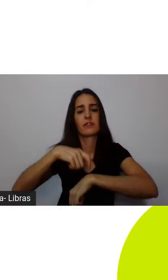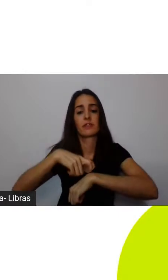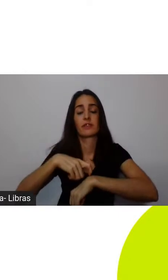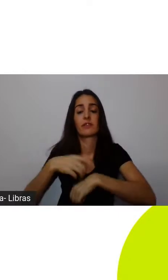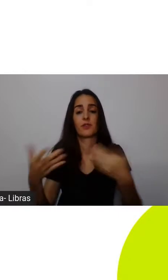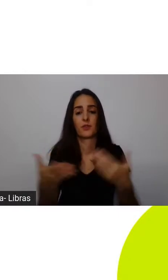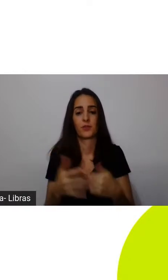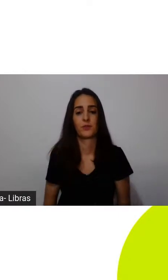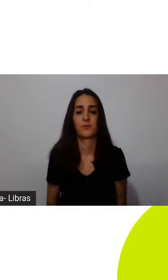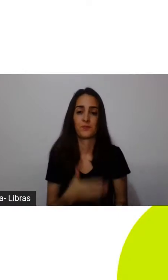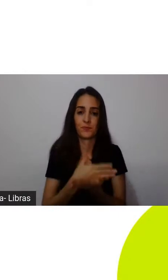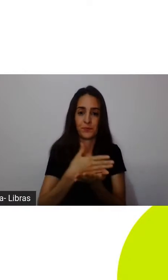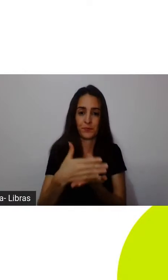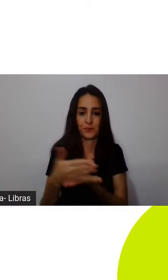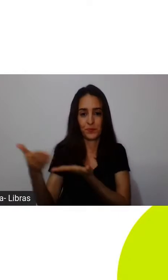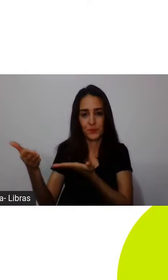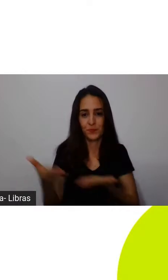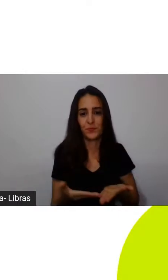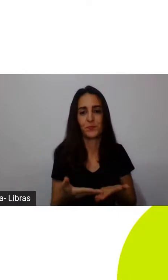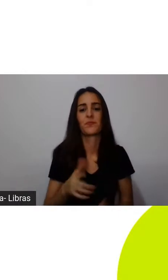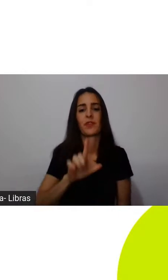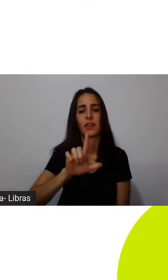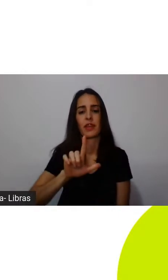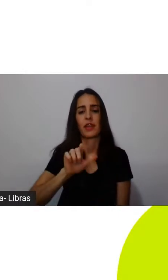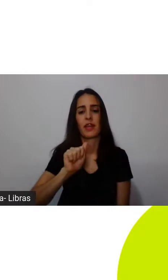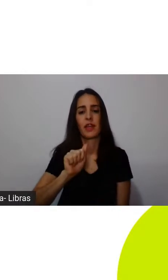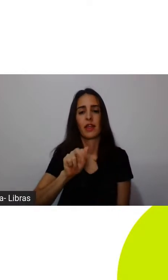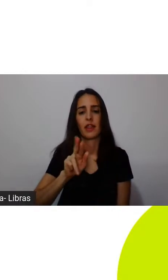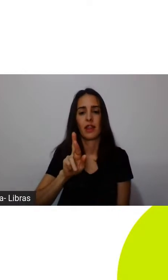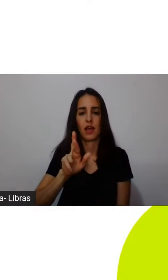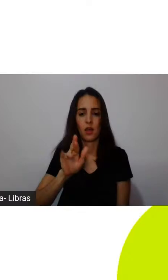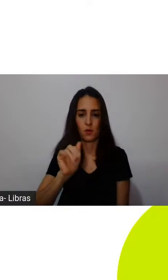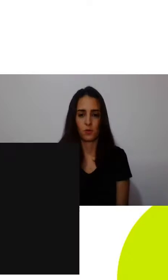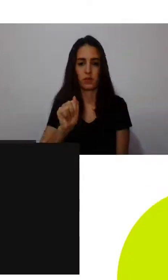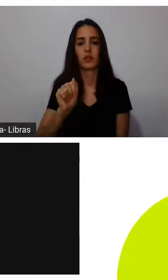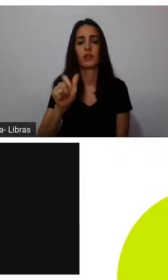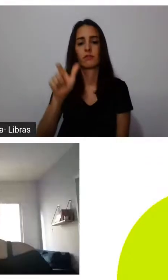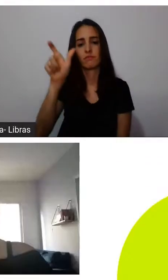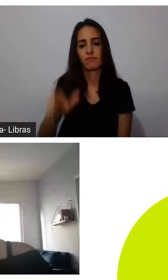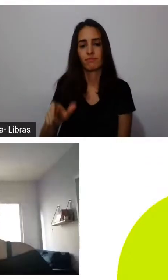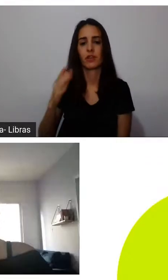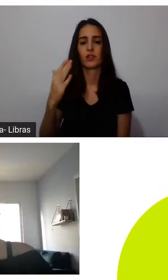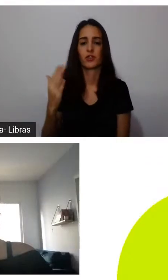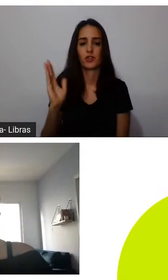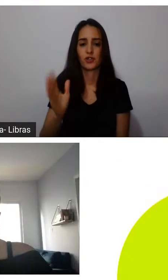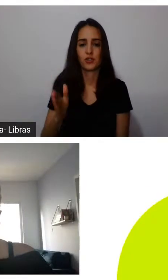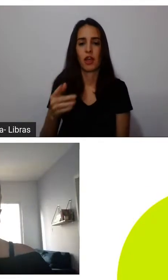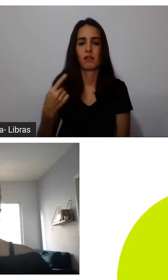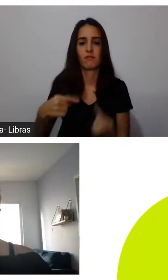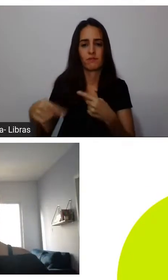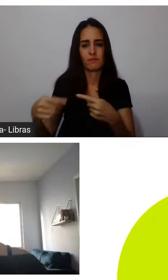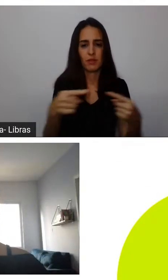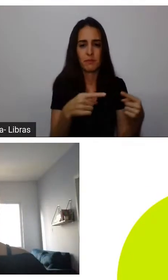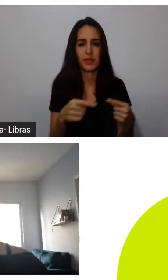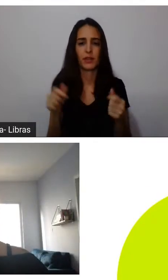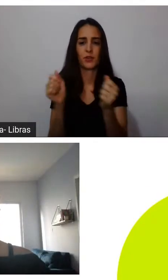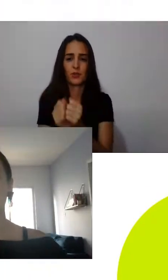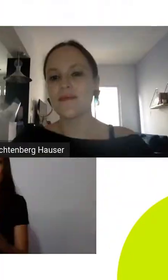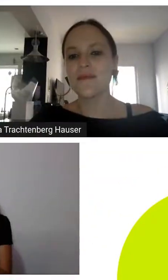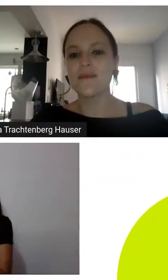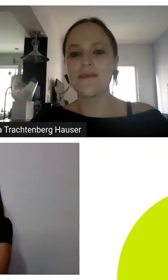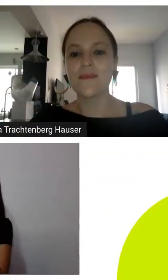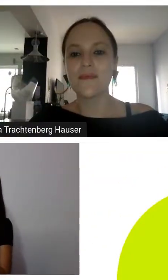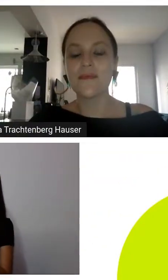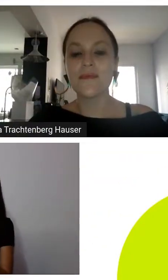debatedora, a Laura Trachenberg-Hauser, que já é nossa fiel companheira do Cine